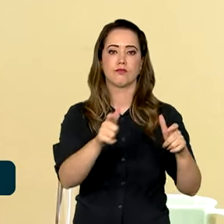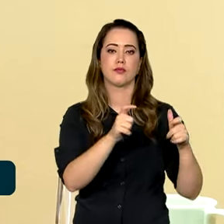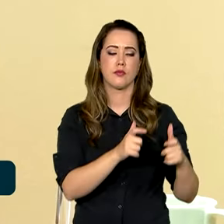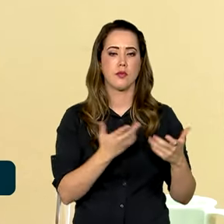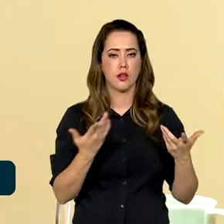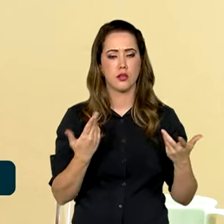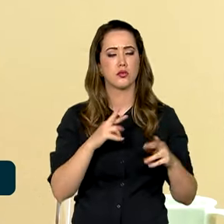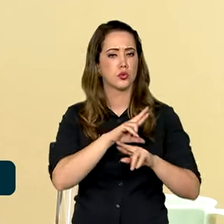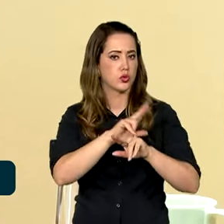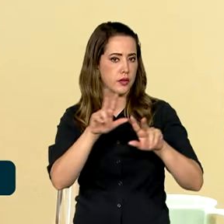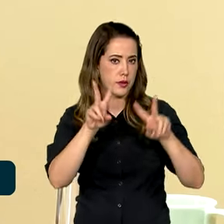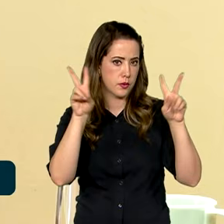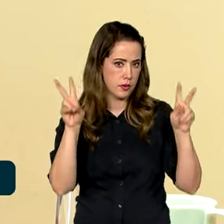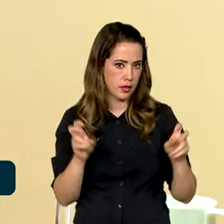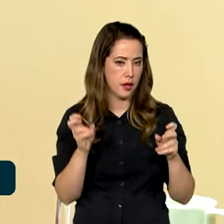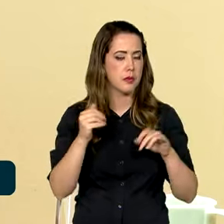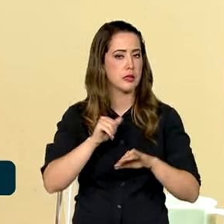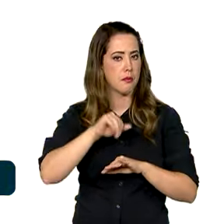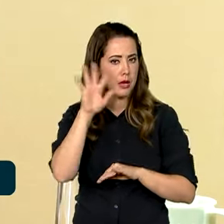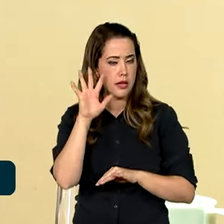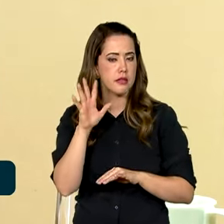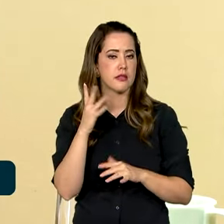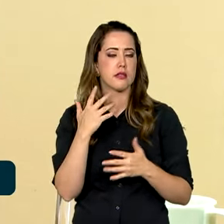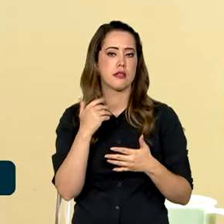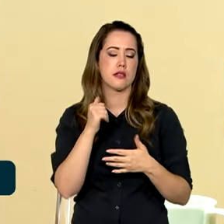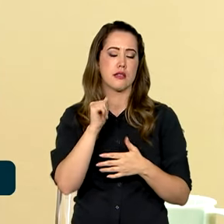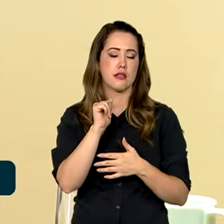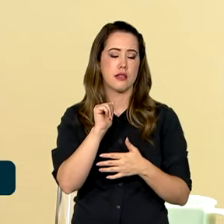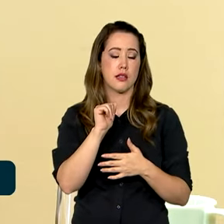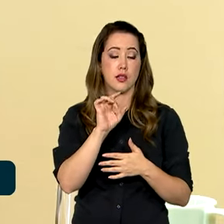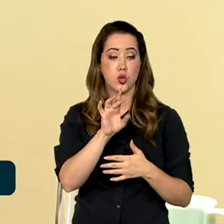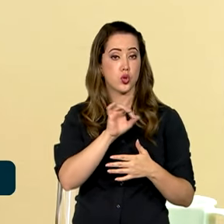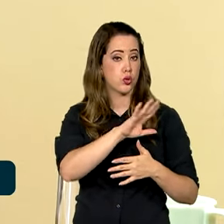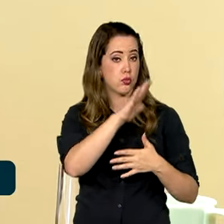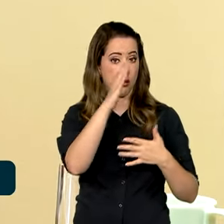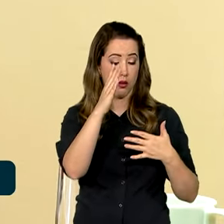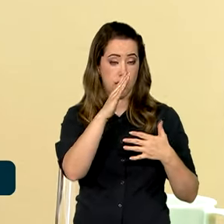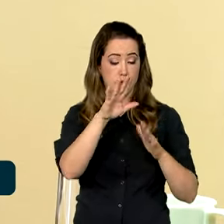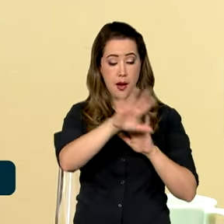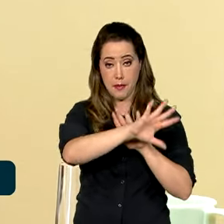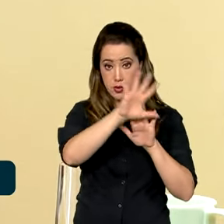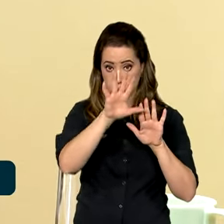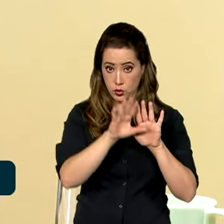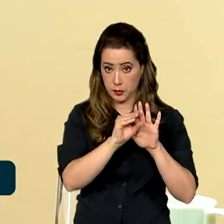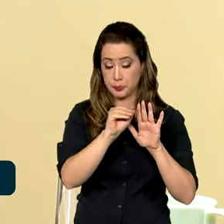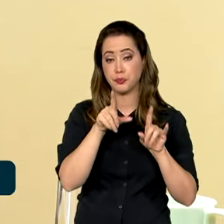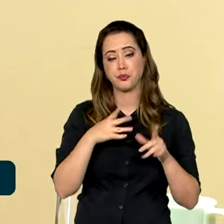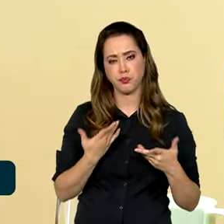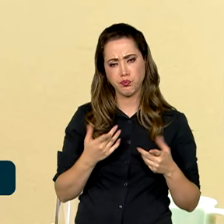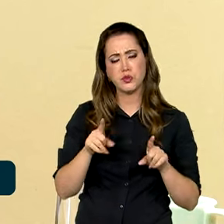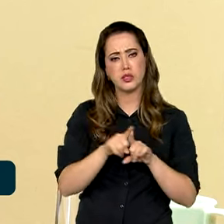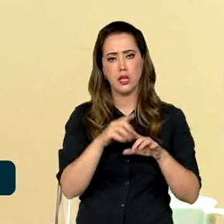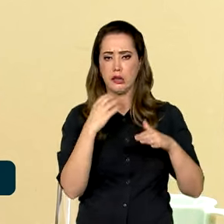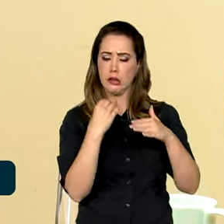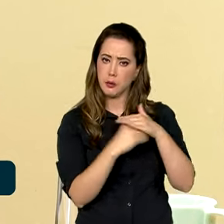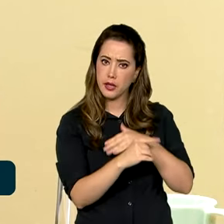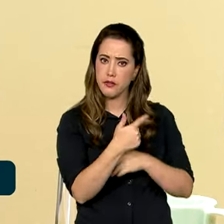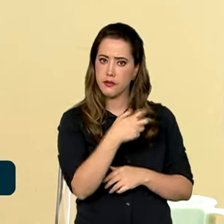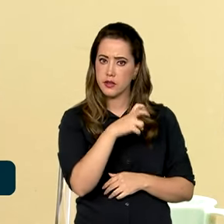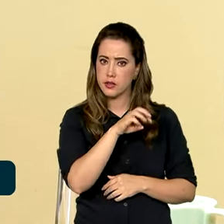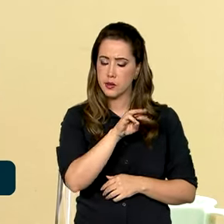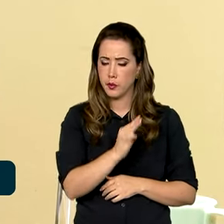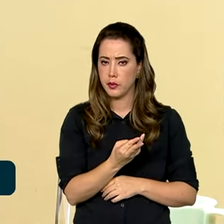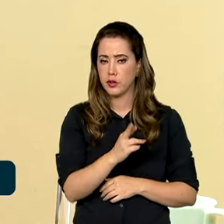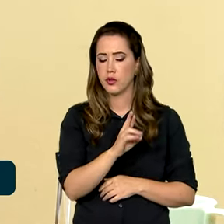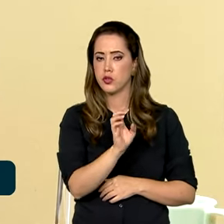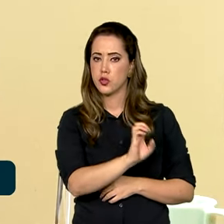de biodiversidade, além da Amazônia. Além disso, também projetos na ordem de 25 milhões de euros para